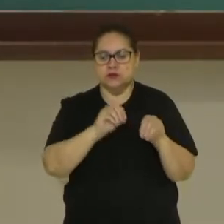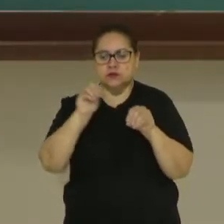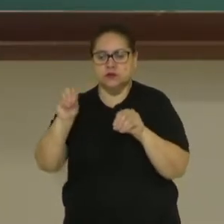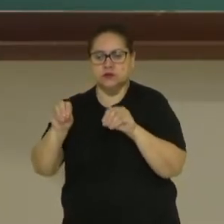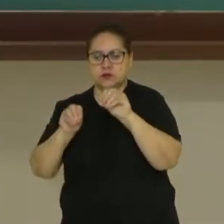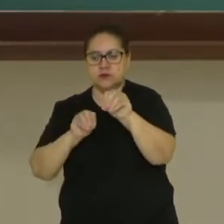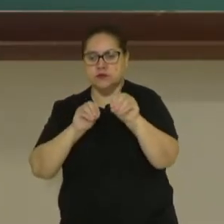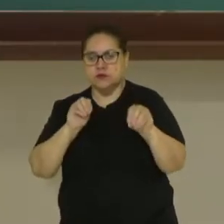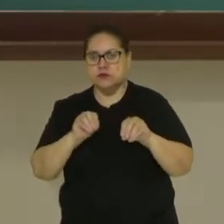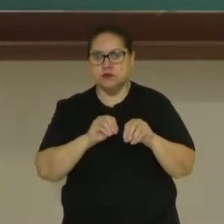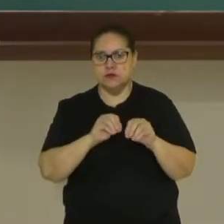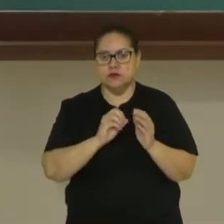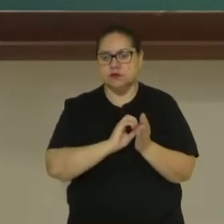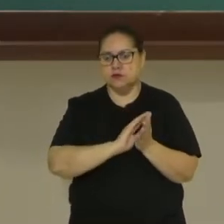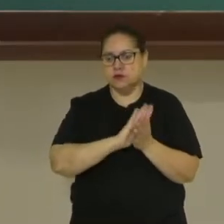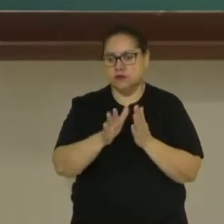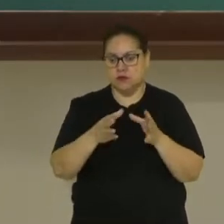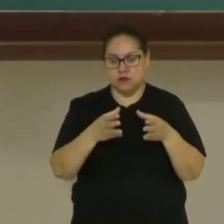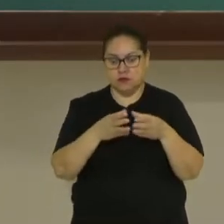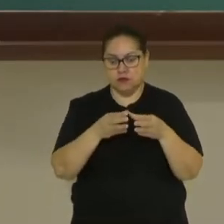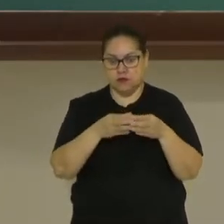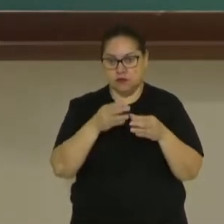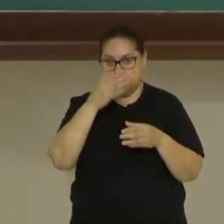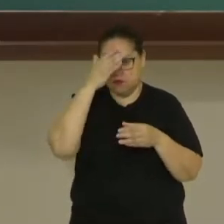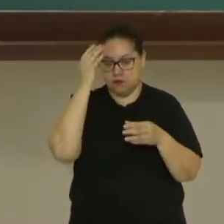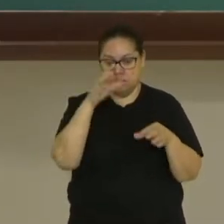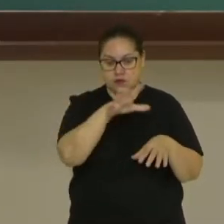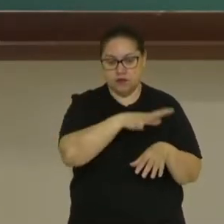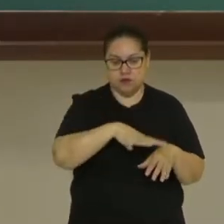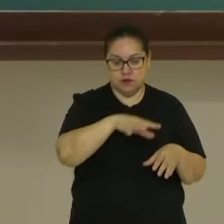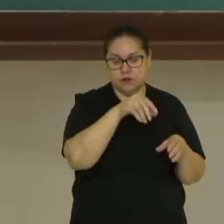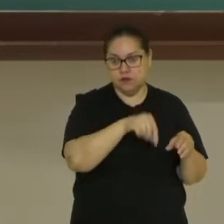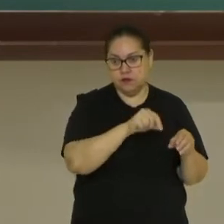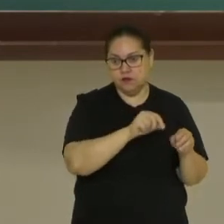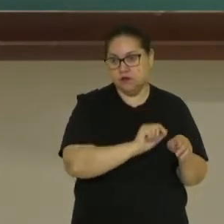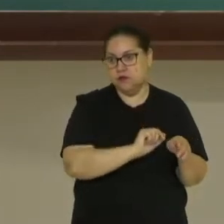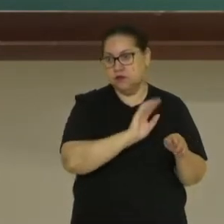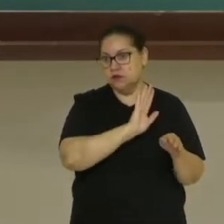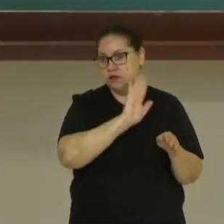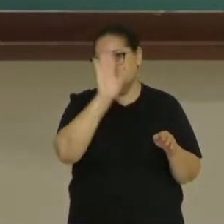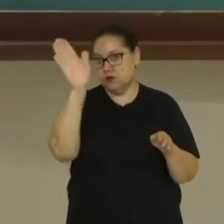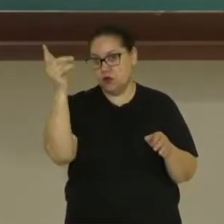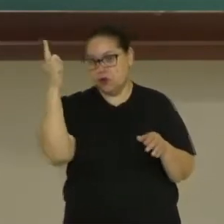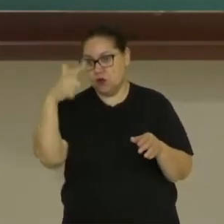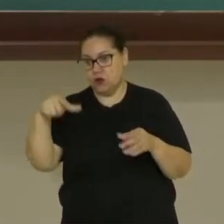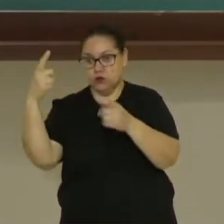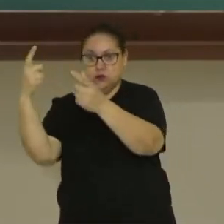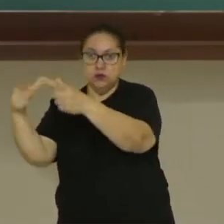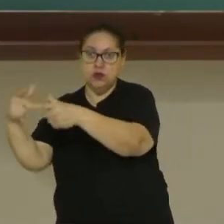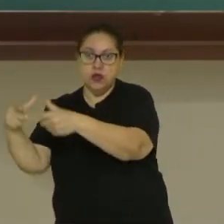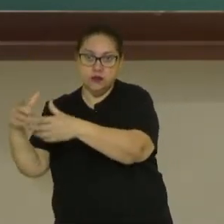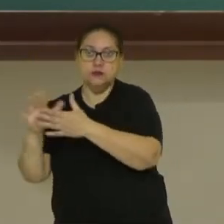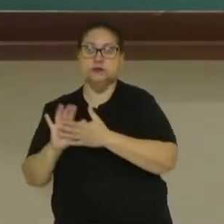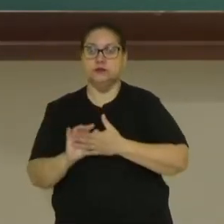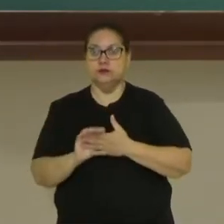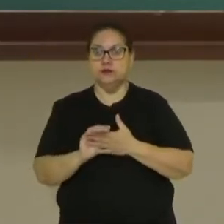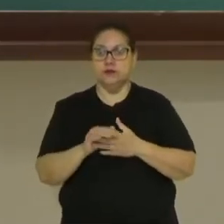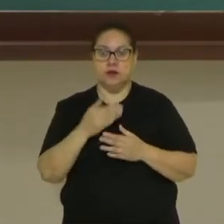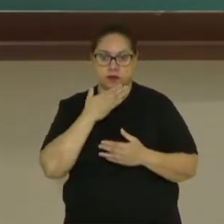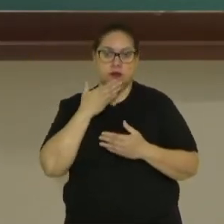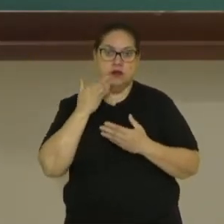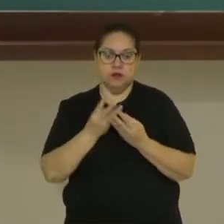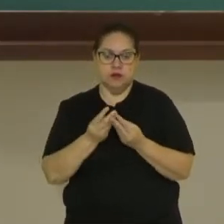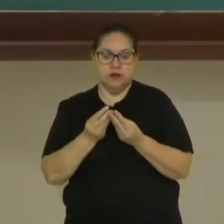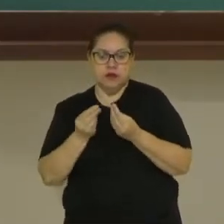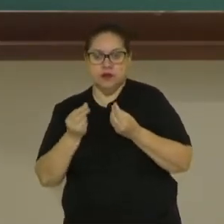uma saída em massa de pessoas de uma determinada localidade para ir em direção a outra localidade, né? Para melhorar